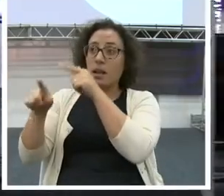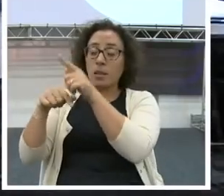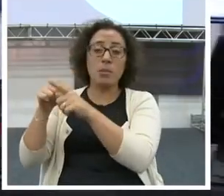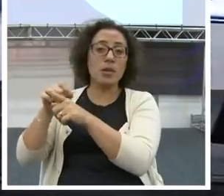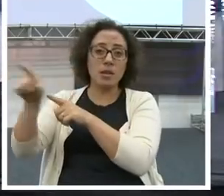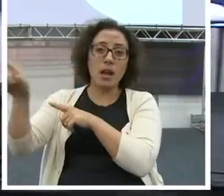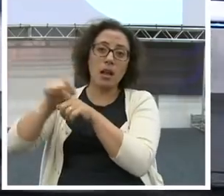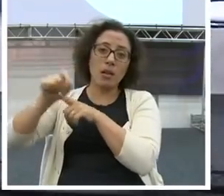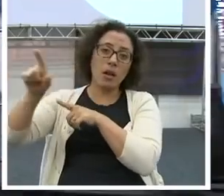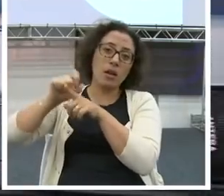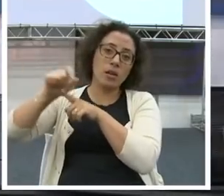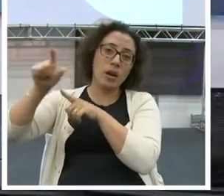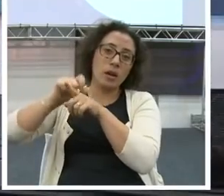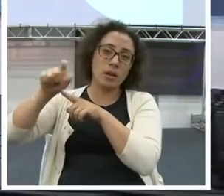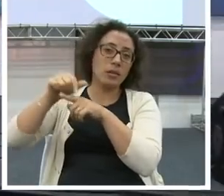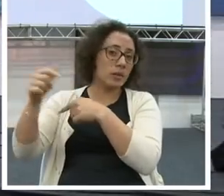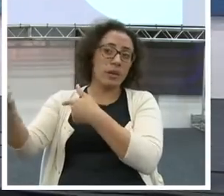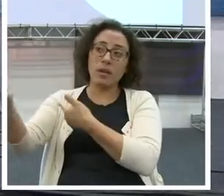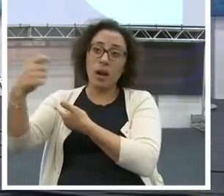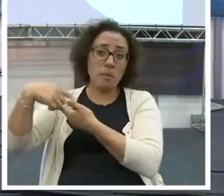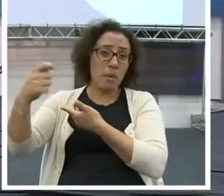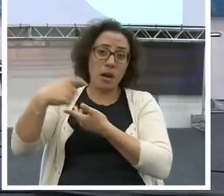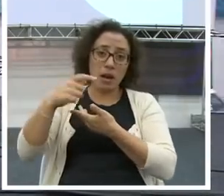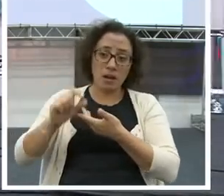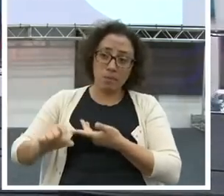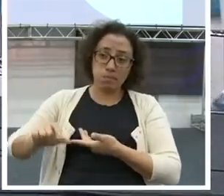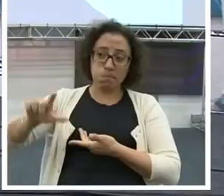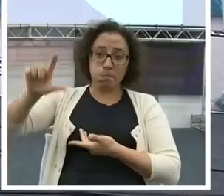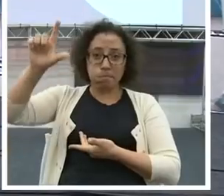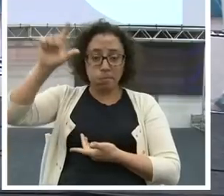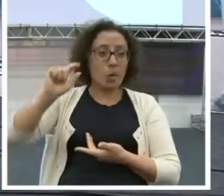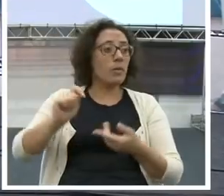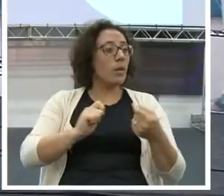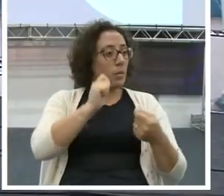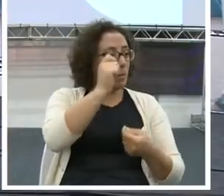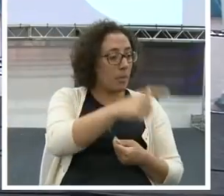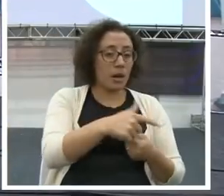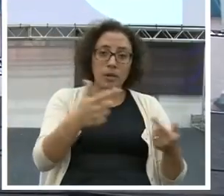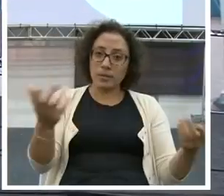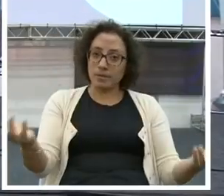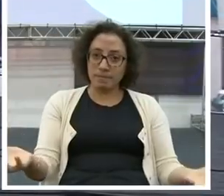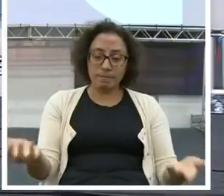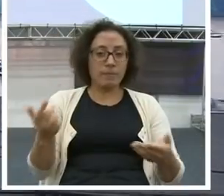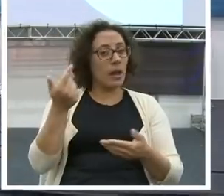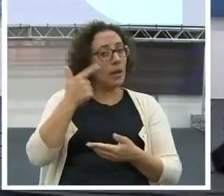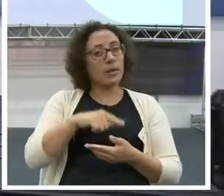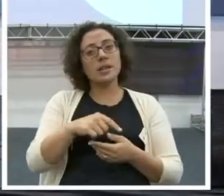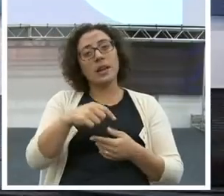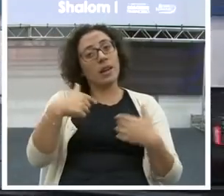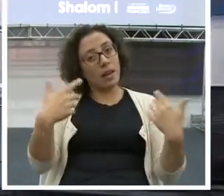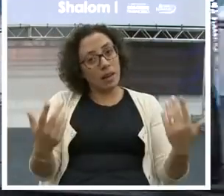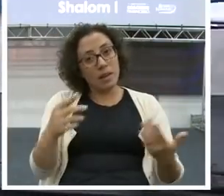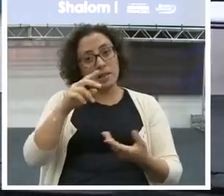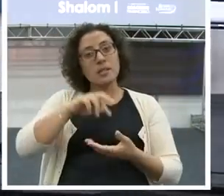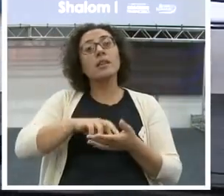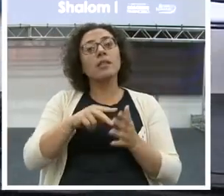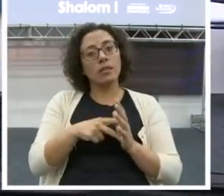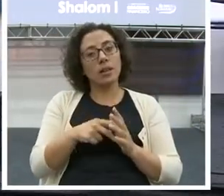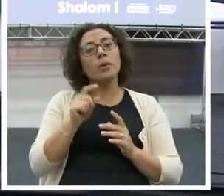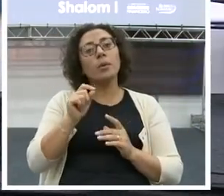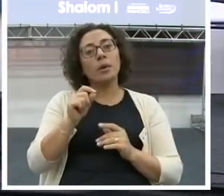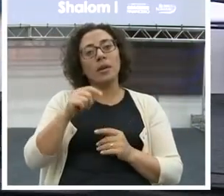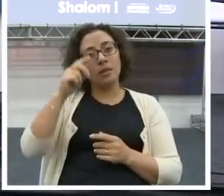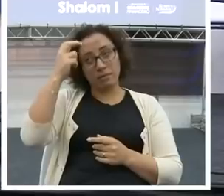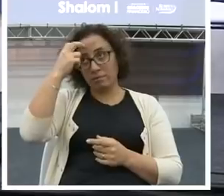Isso é inteligência financeira. Isso é inteligência financeira. Esse é o verdadeiro desenvolvimento da inteligência